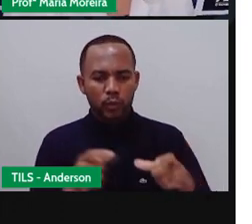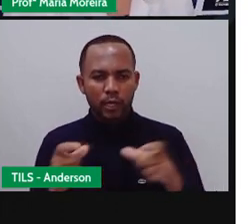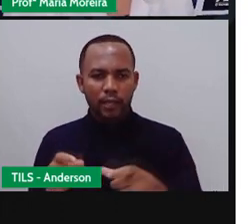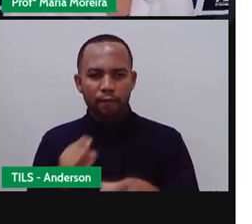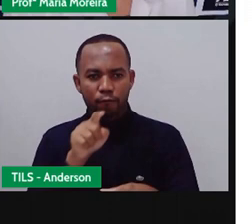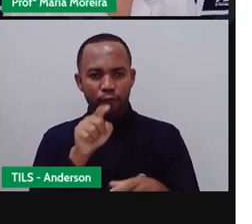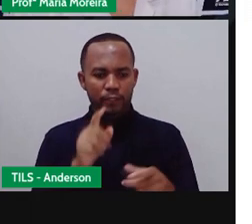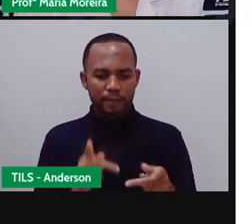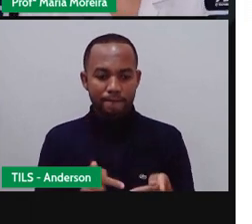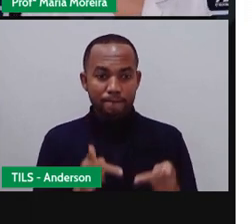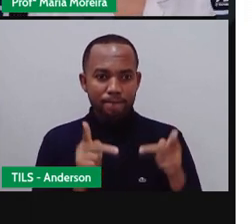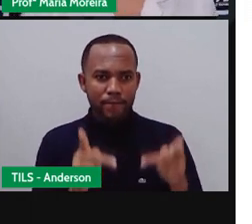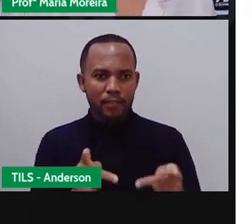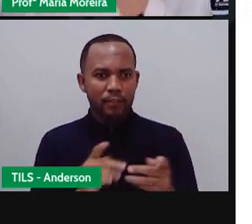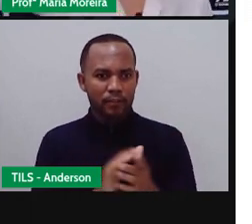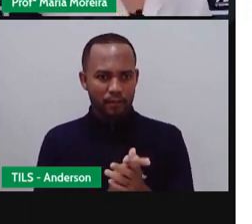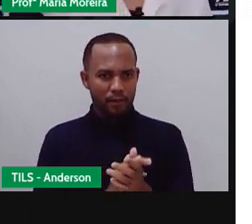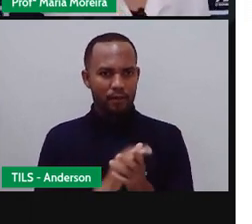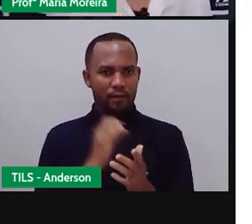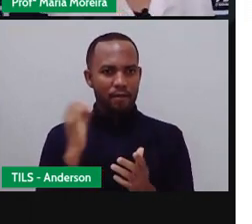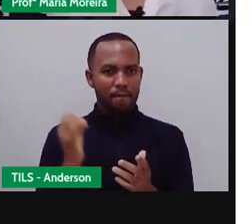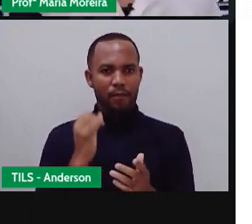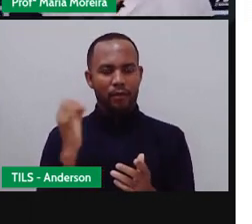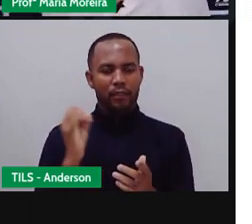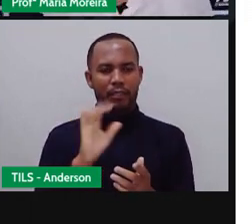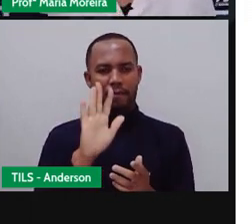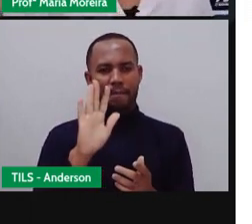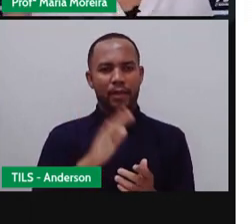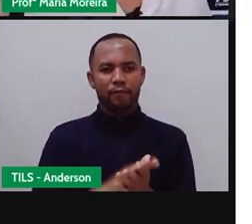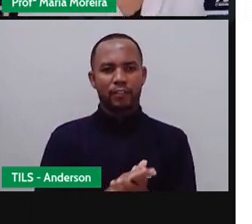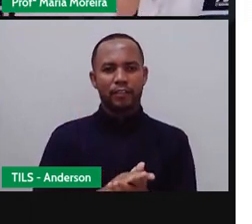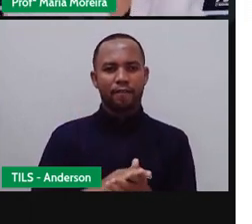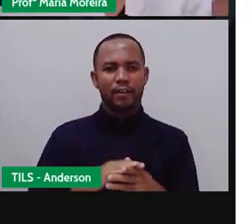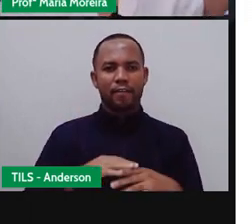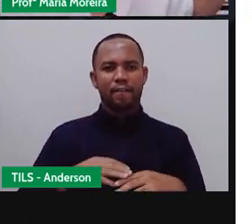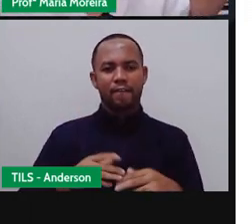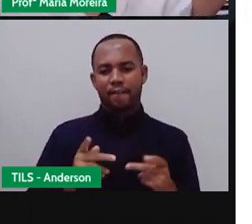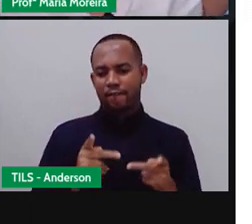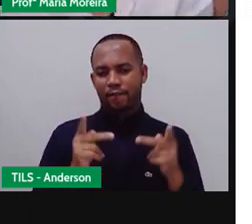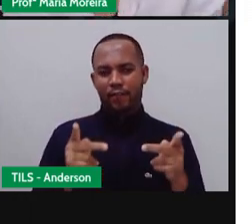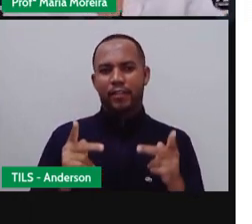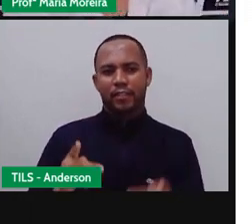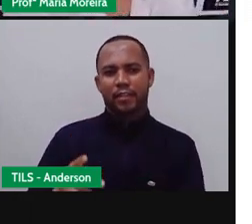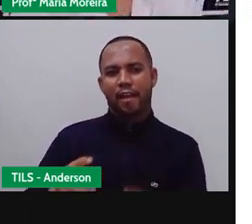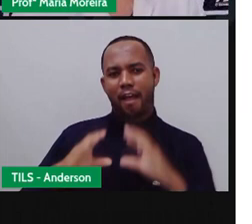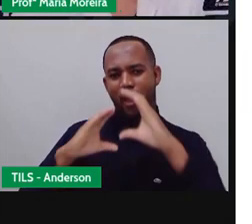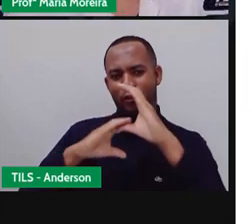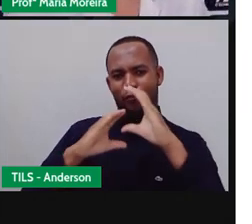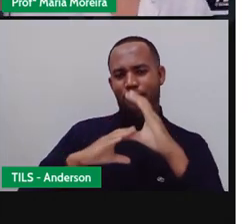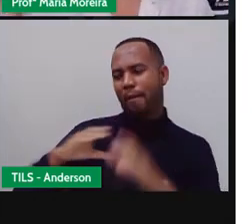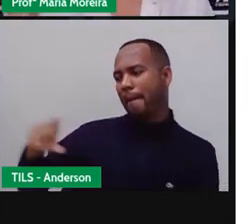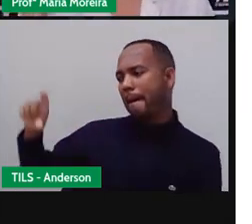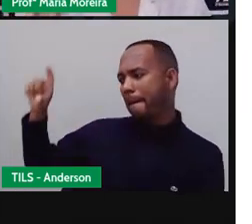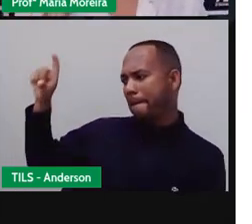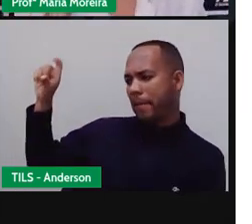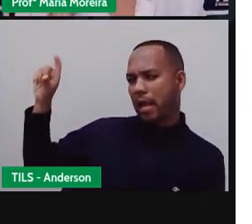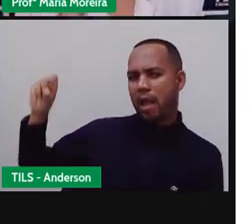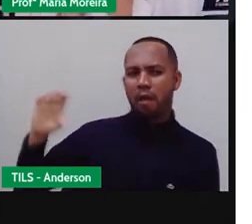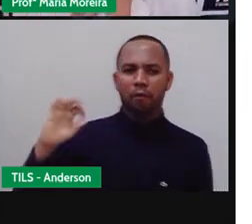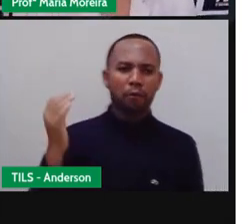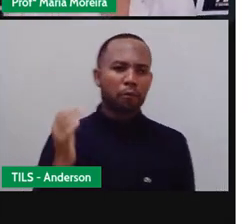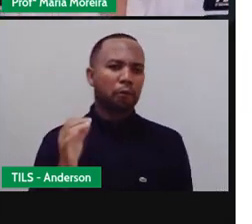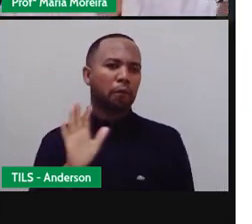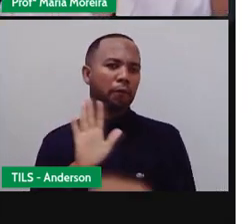tornou-se quase uma obrigação. Ai, tirei uma foto no shopping. Ai, shopping. Cês tô no Boulevard. Ai, tô no cinema.